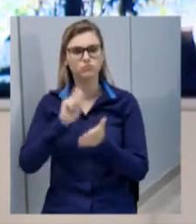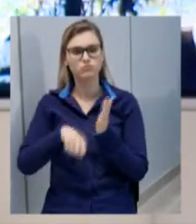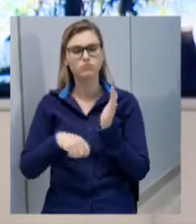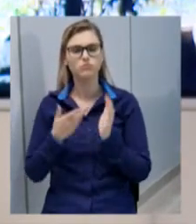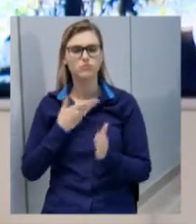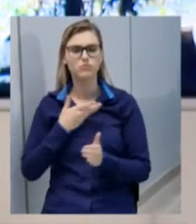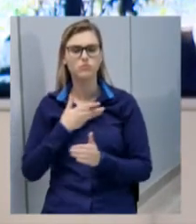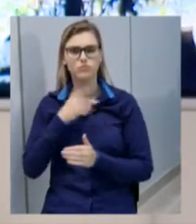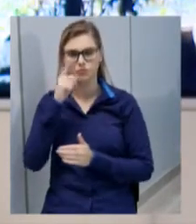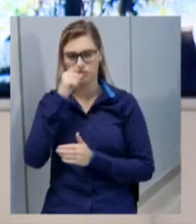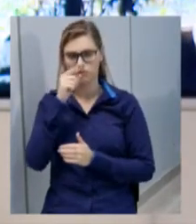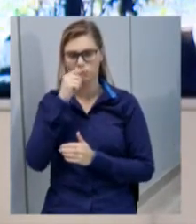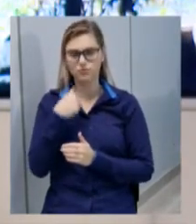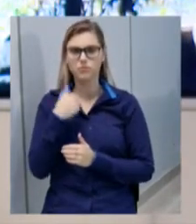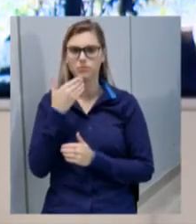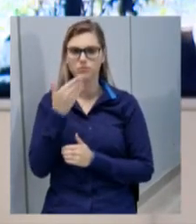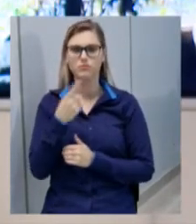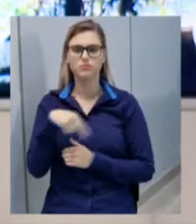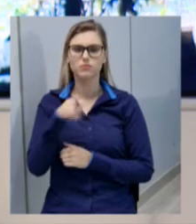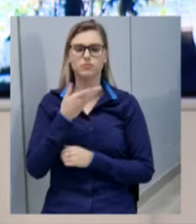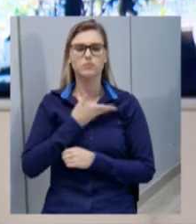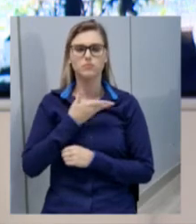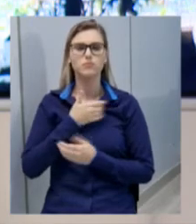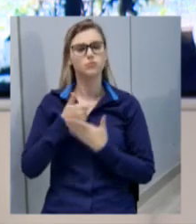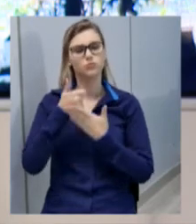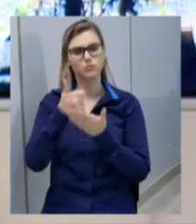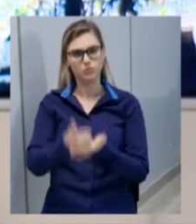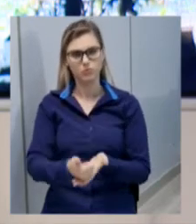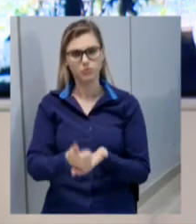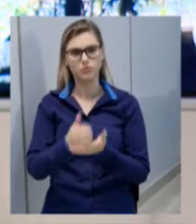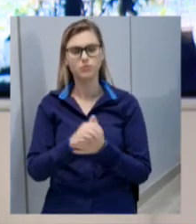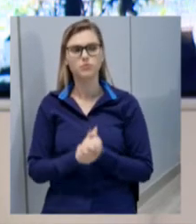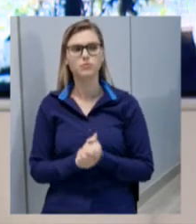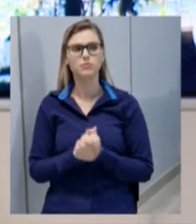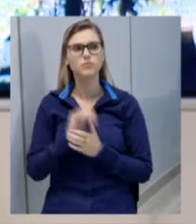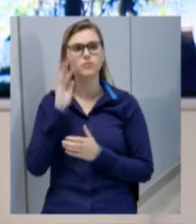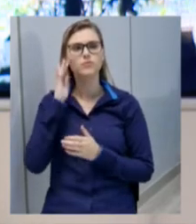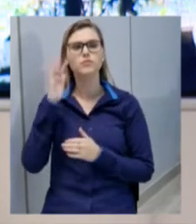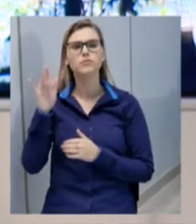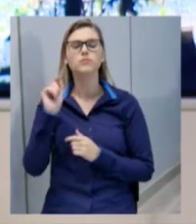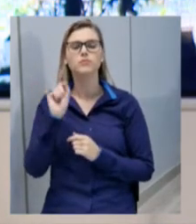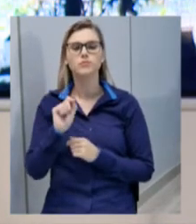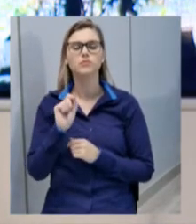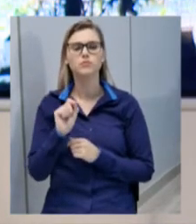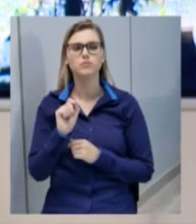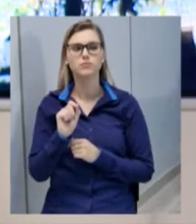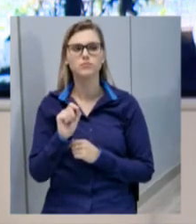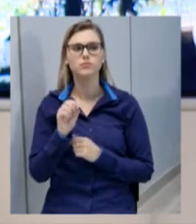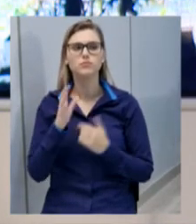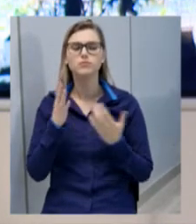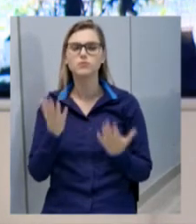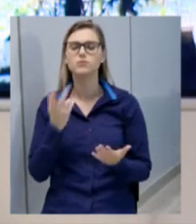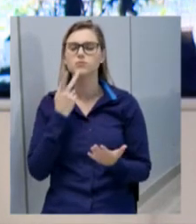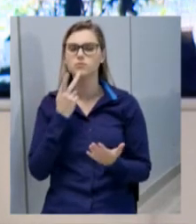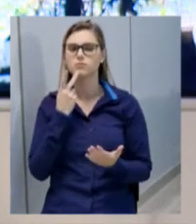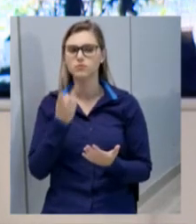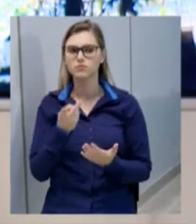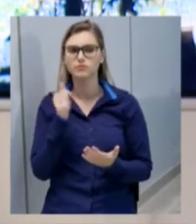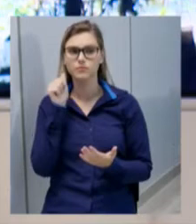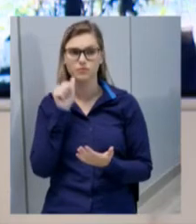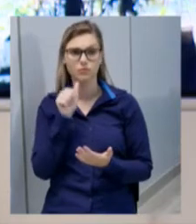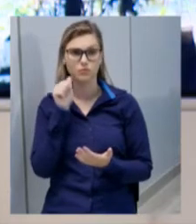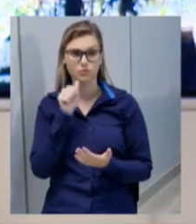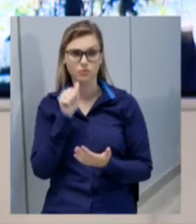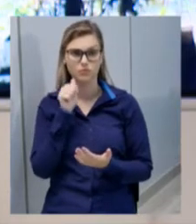solicito aos colegas o apoio, lembrando que, quando se fala de mulher,